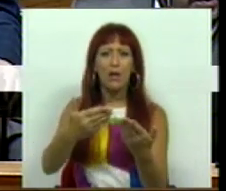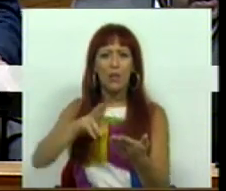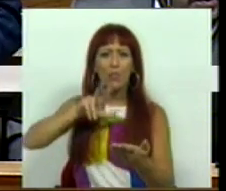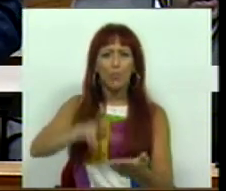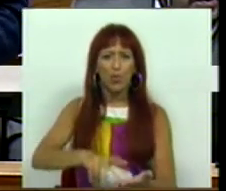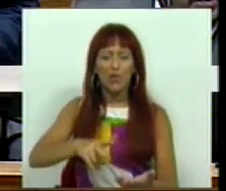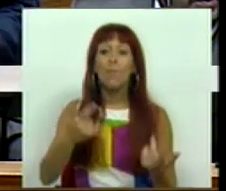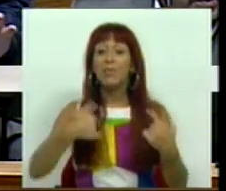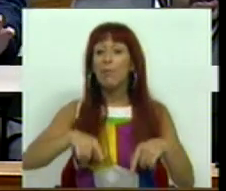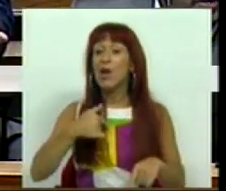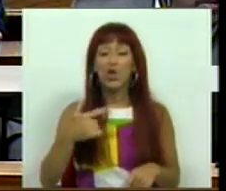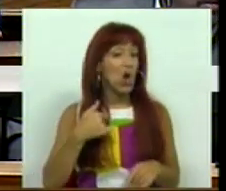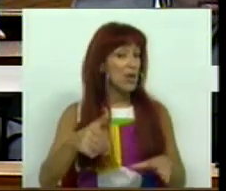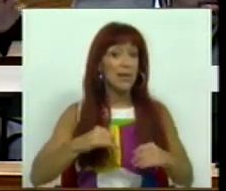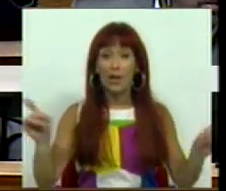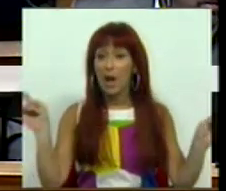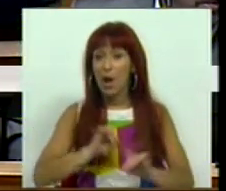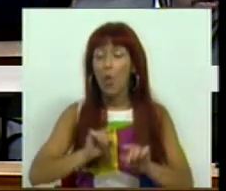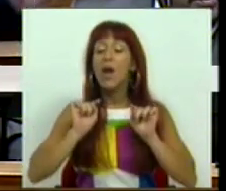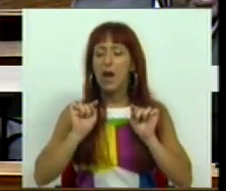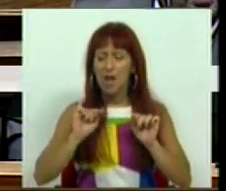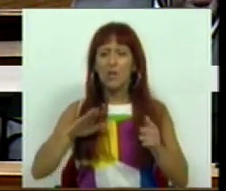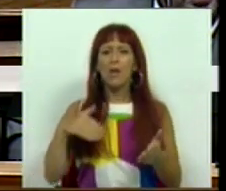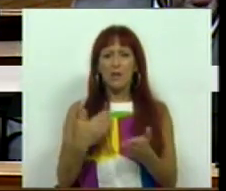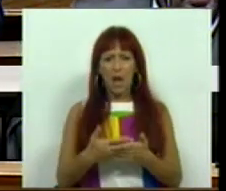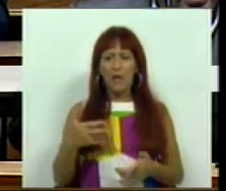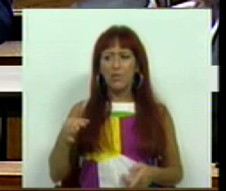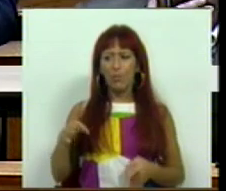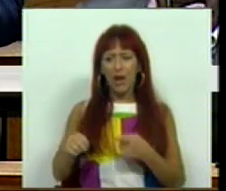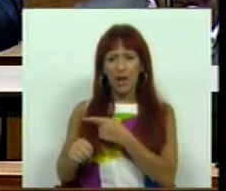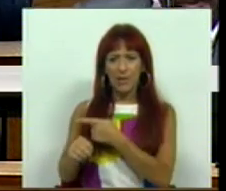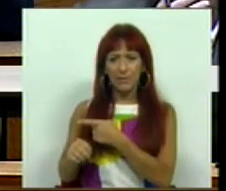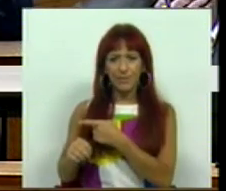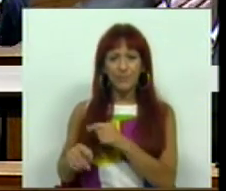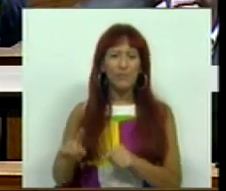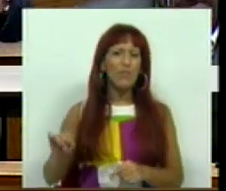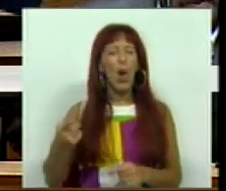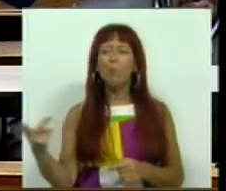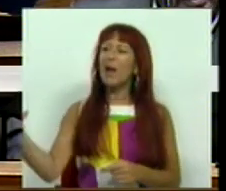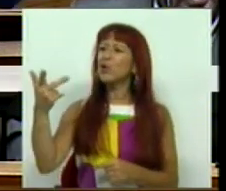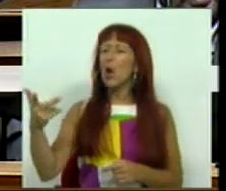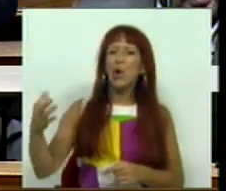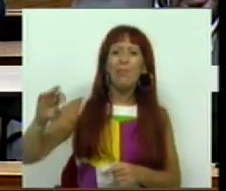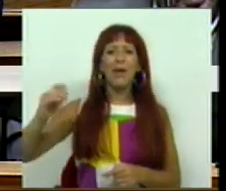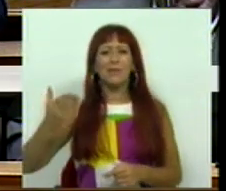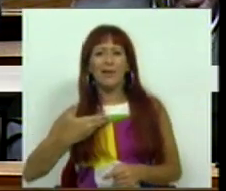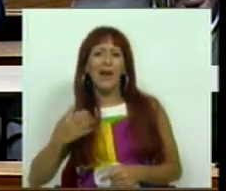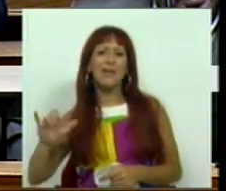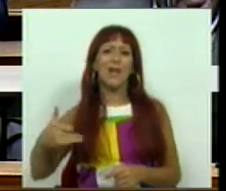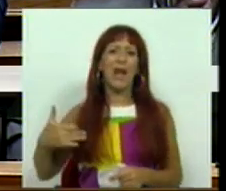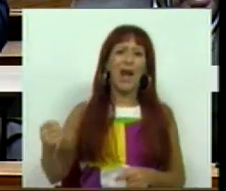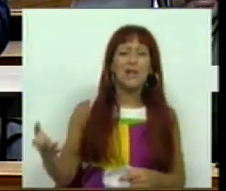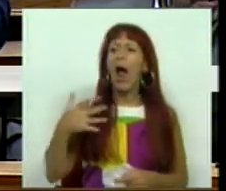país. Mas o que nós não aceitamos, e é isso que nos traz o PS, é que em vez da troika de PSD e